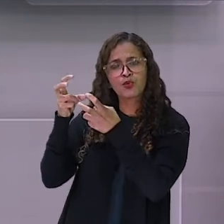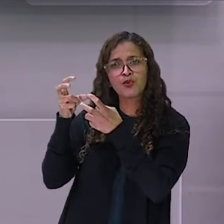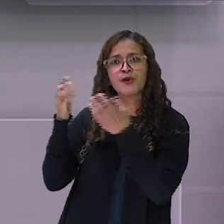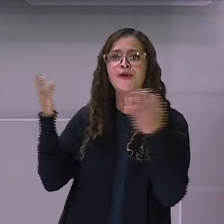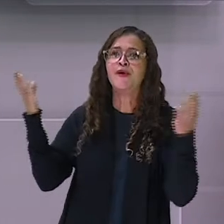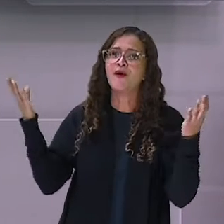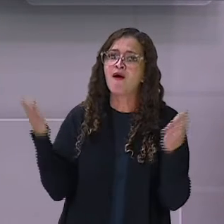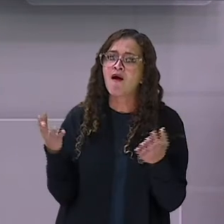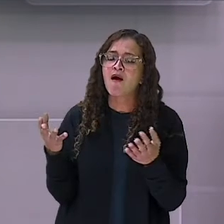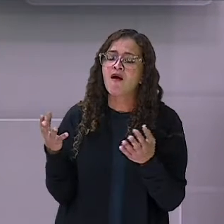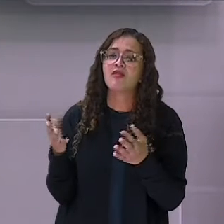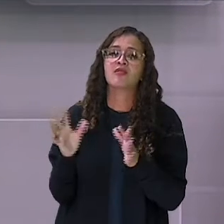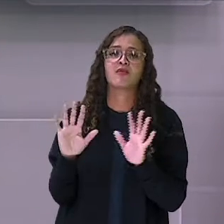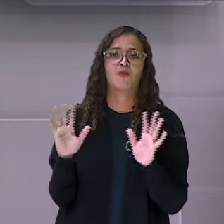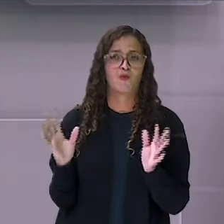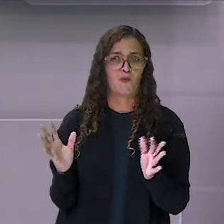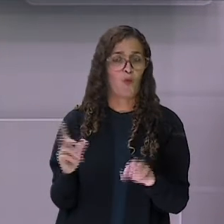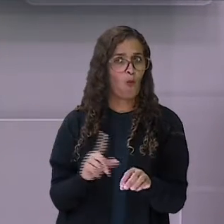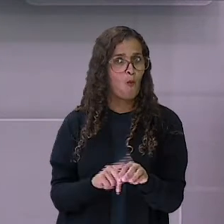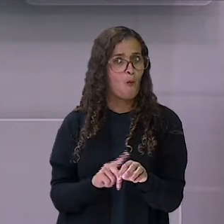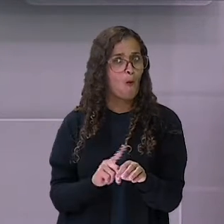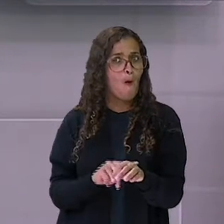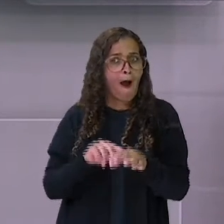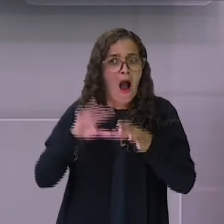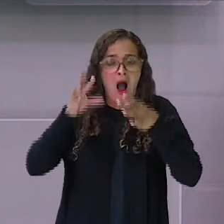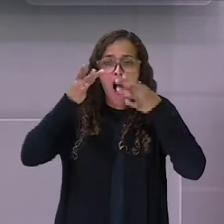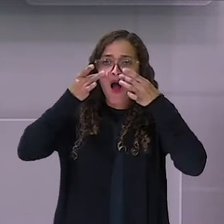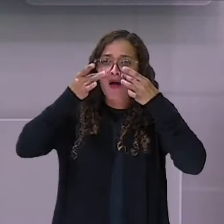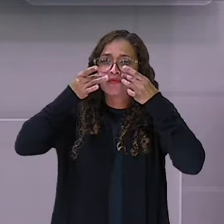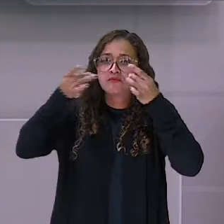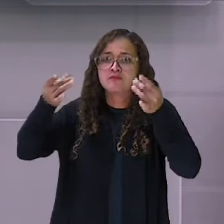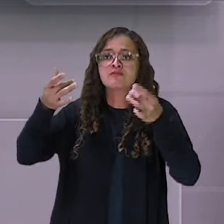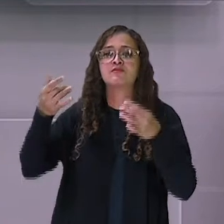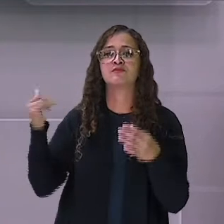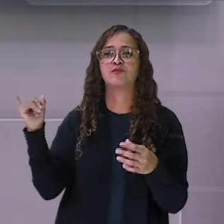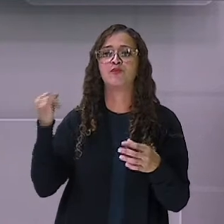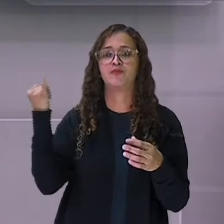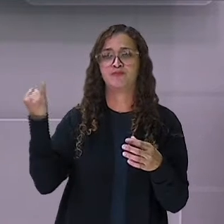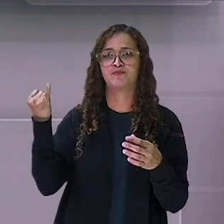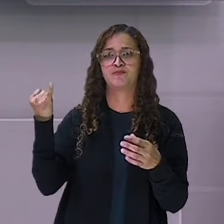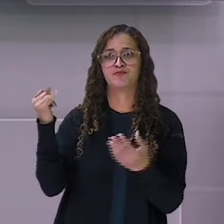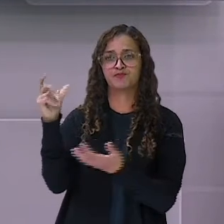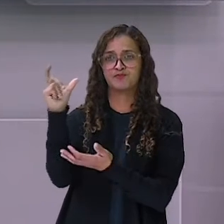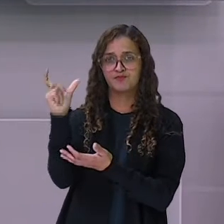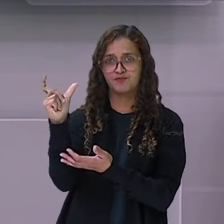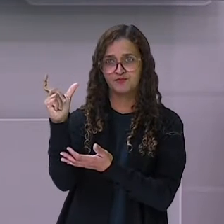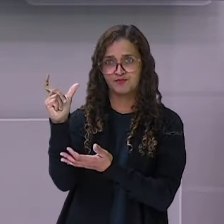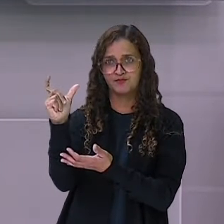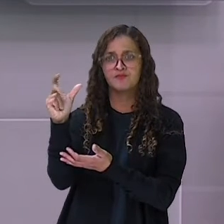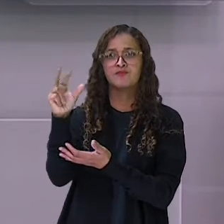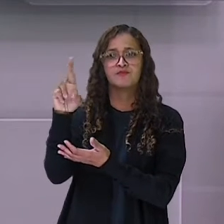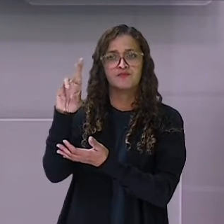quero que você preste bastante atenção na palavra rato.